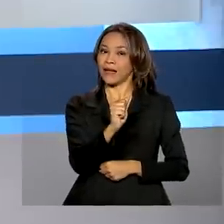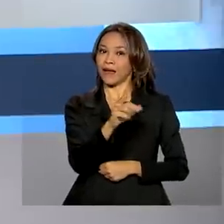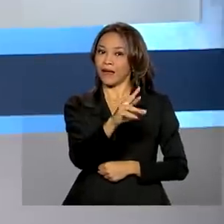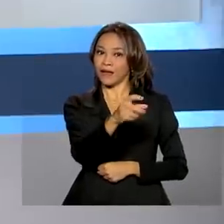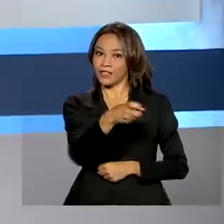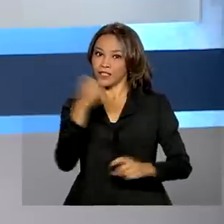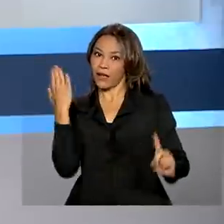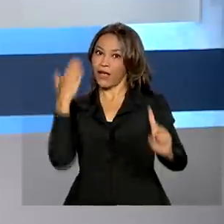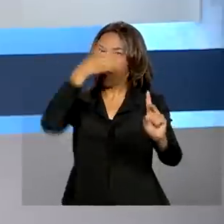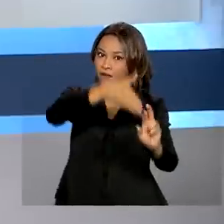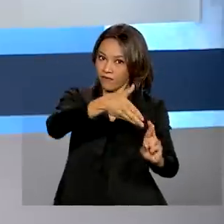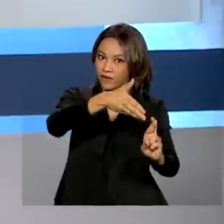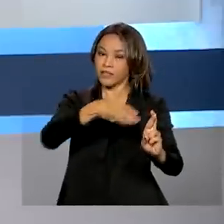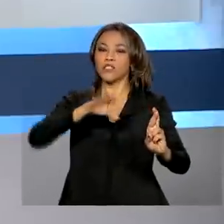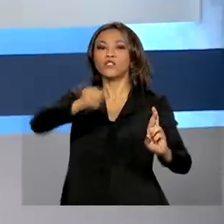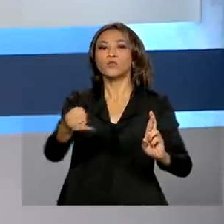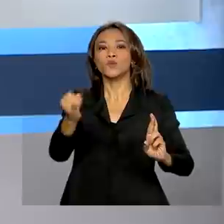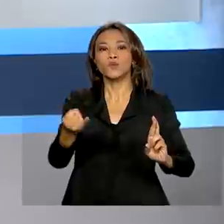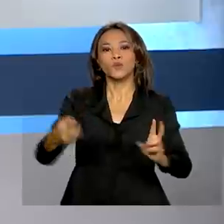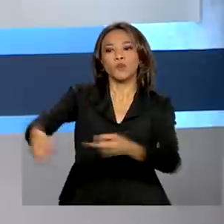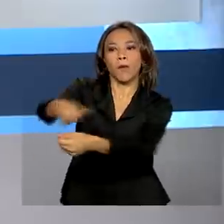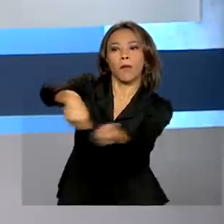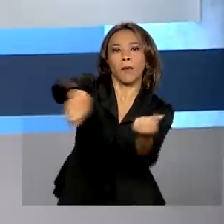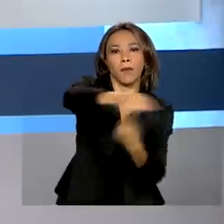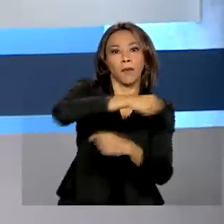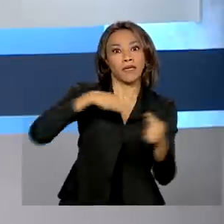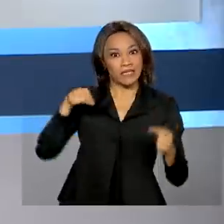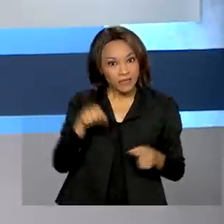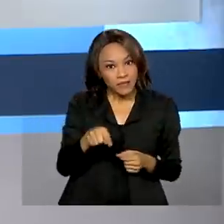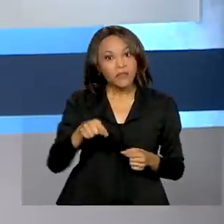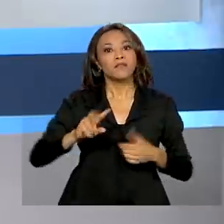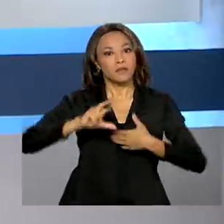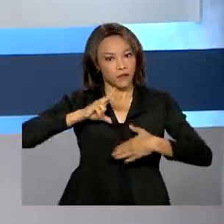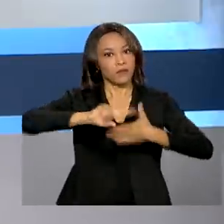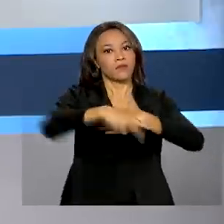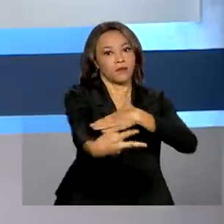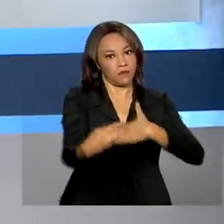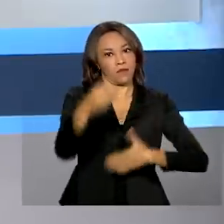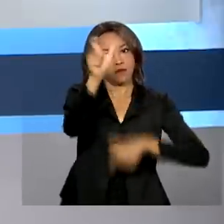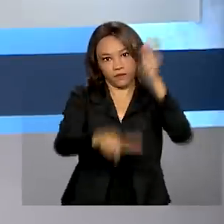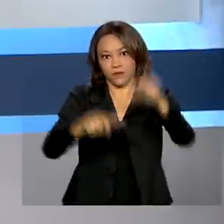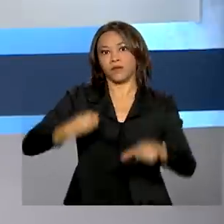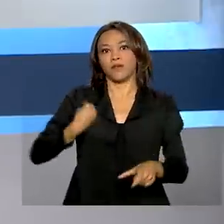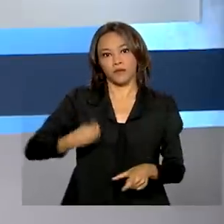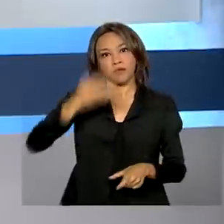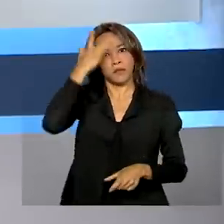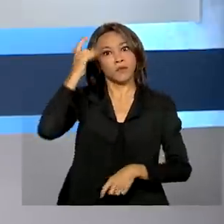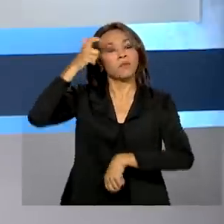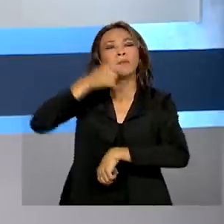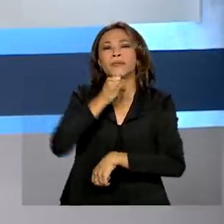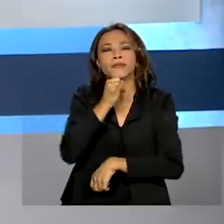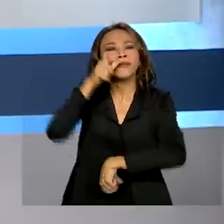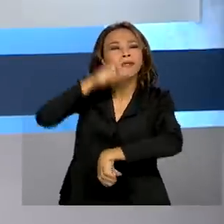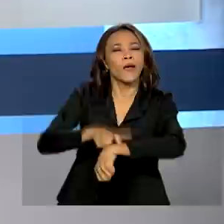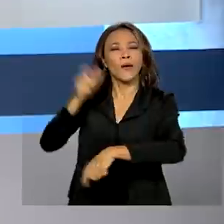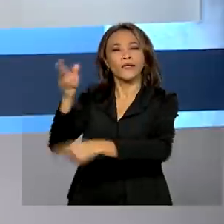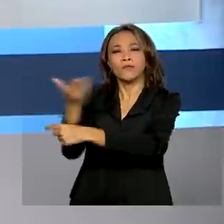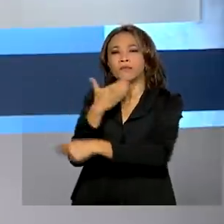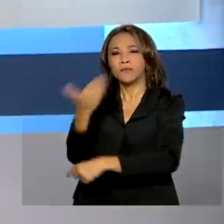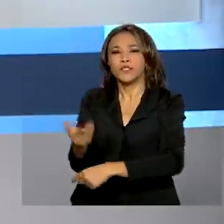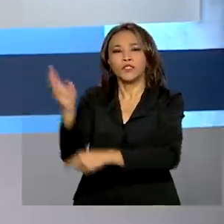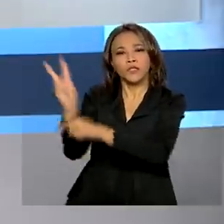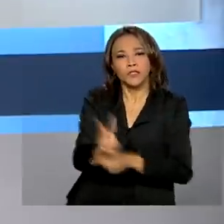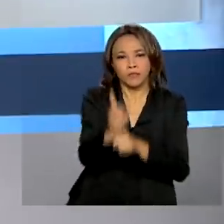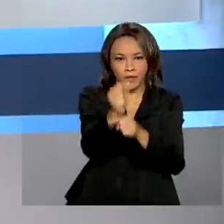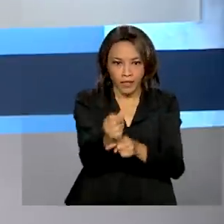juros cobrados no mercado e interfere no dia a dia das pessoas, como, por exemplo, na hora de pegar o empréstimo. Com a decisão, a taxa